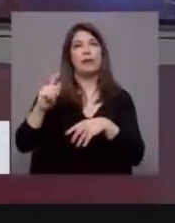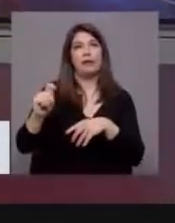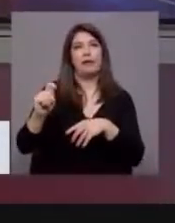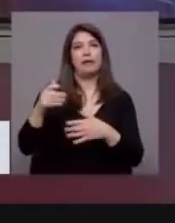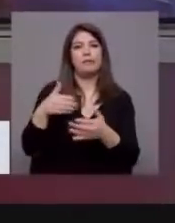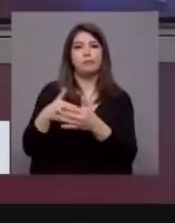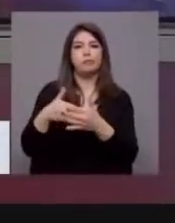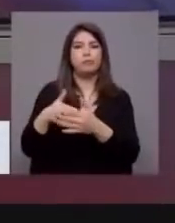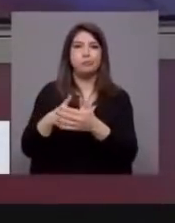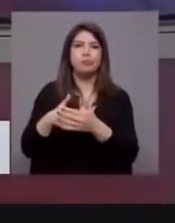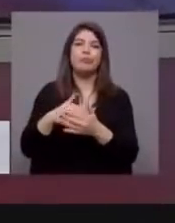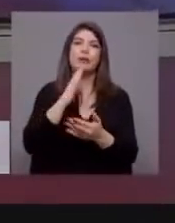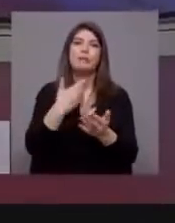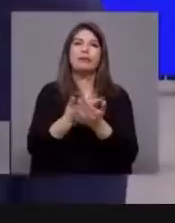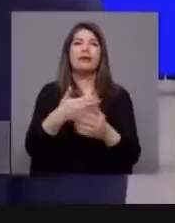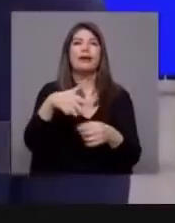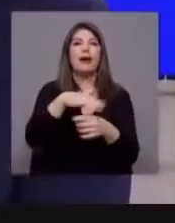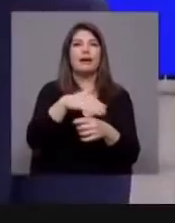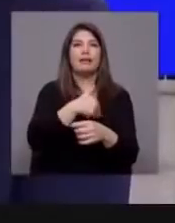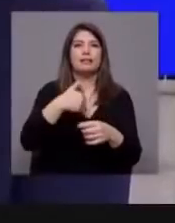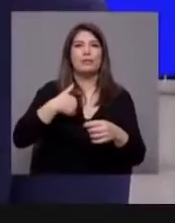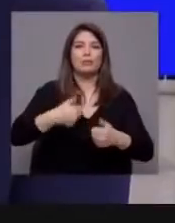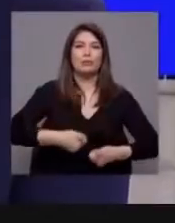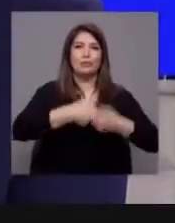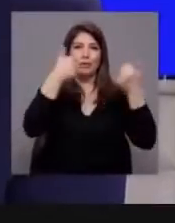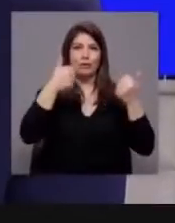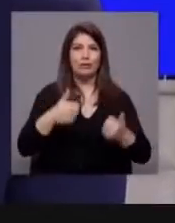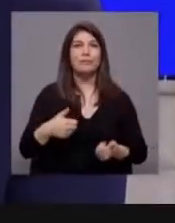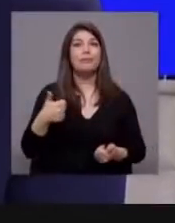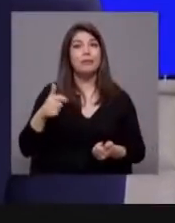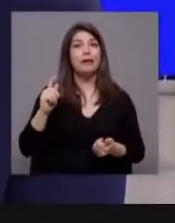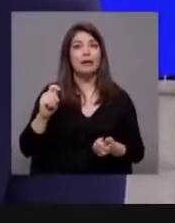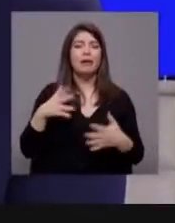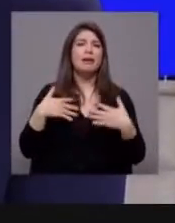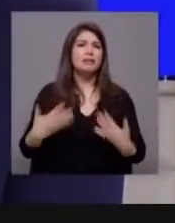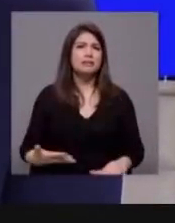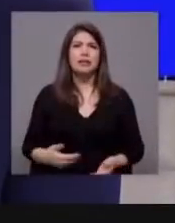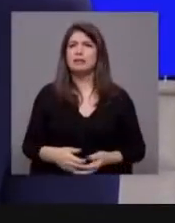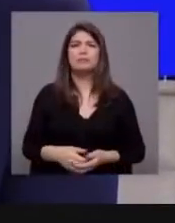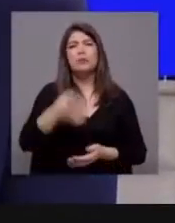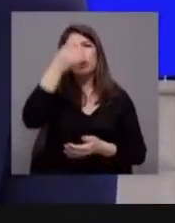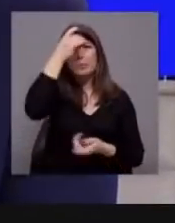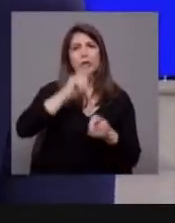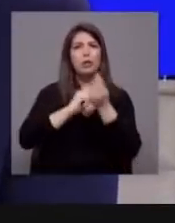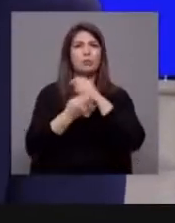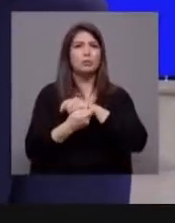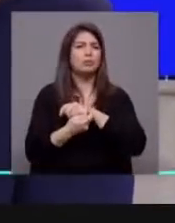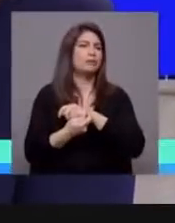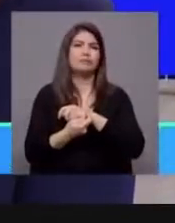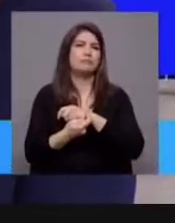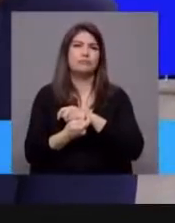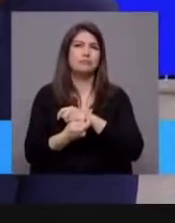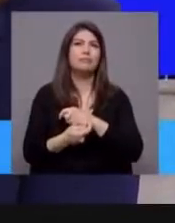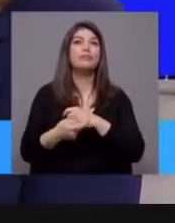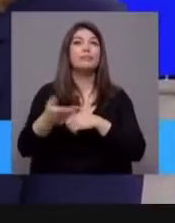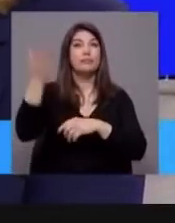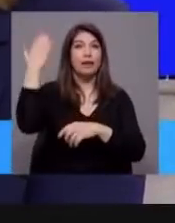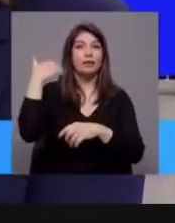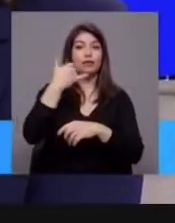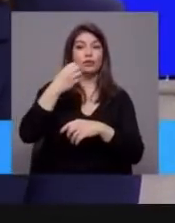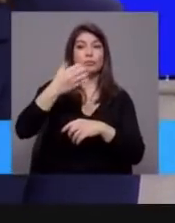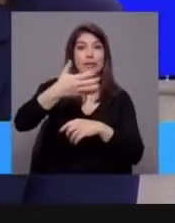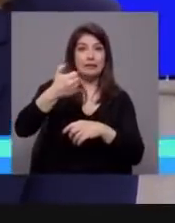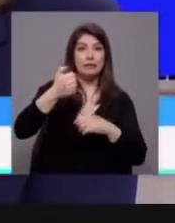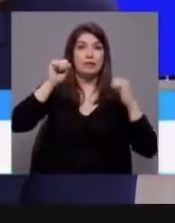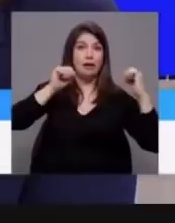melhoramento do SNS? O Bloco de Esquerda não se cansa e a direcção do Bloco de Esquerda não muda de opinião. Mas vamos se cansar. um acordo em 2015,